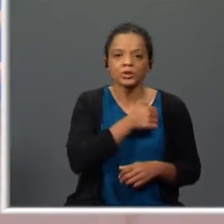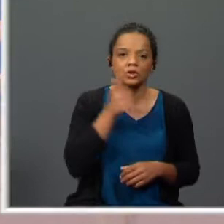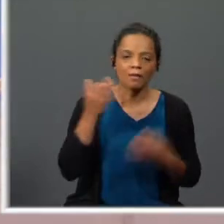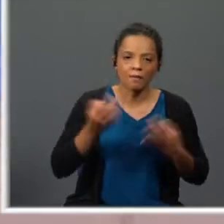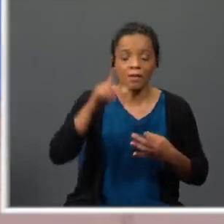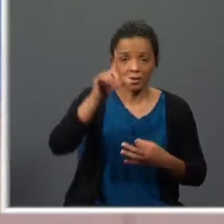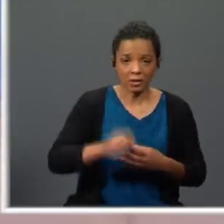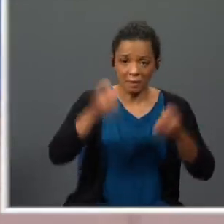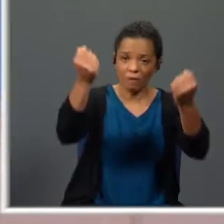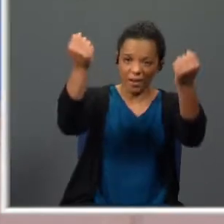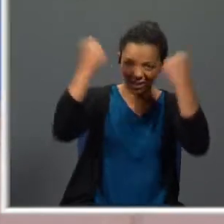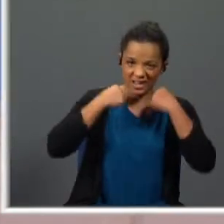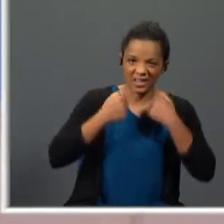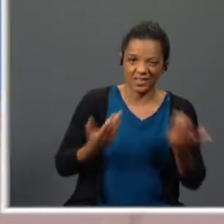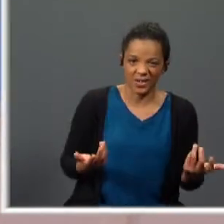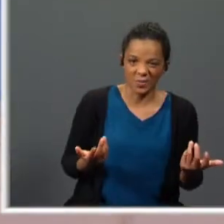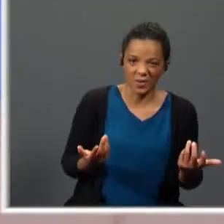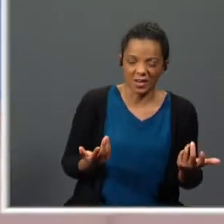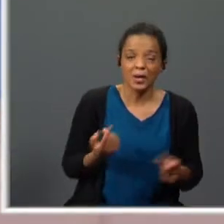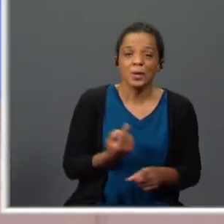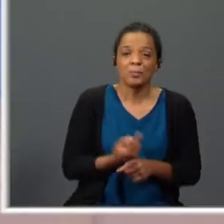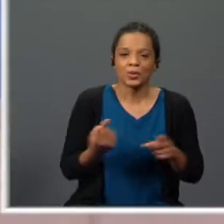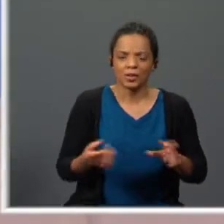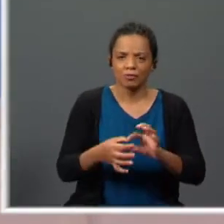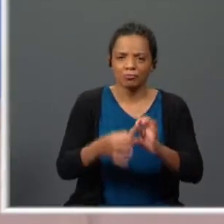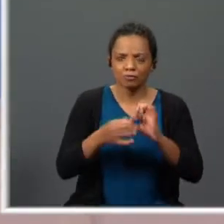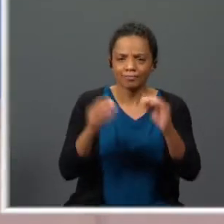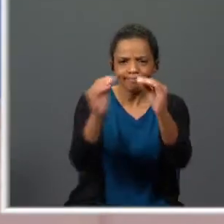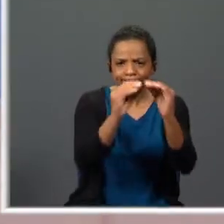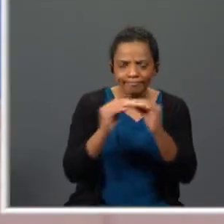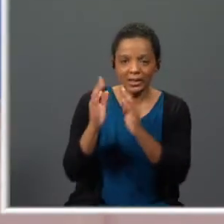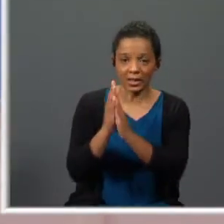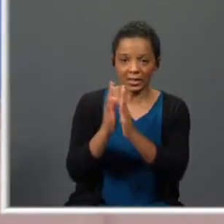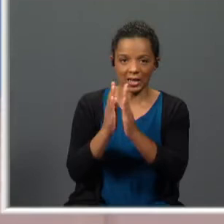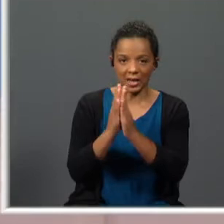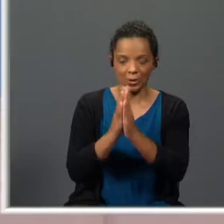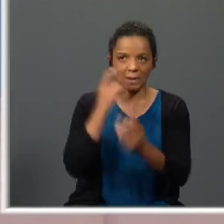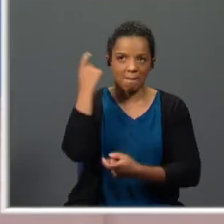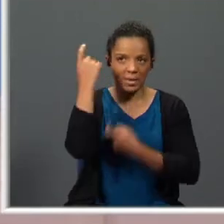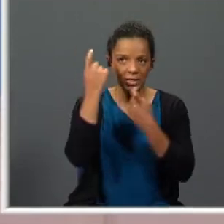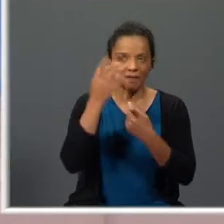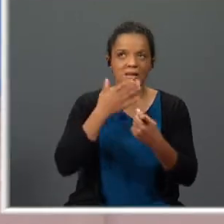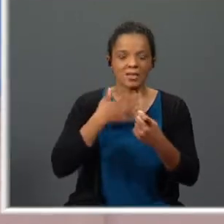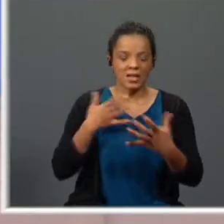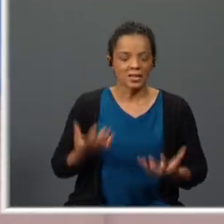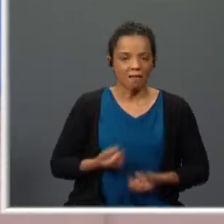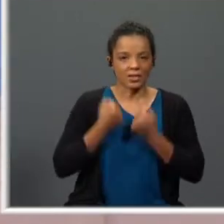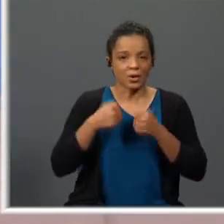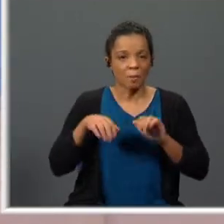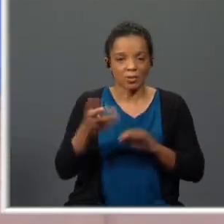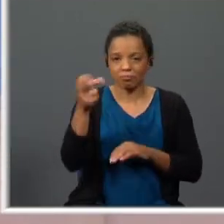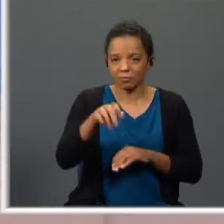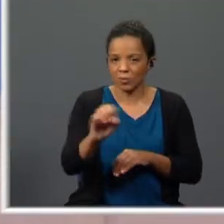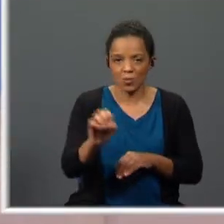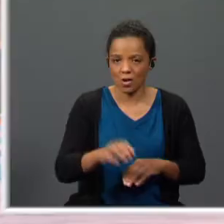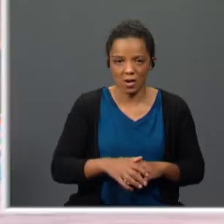ela se calhar também foi enganada não é andou a colaborar com o clero julgando que assim conseguia a salvação e isso não veio a